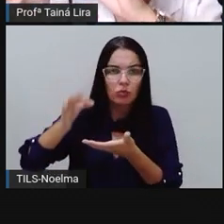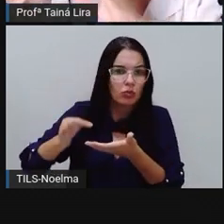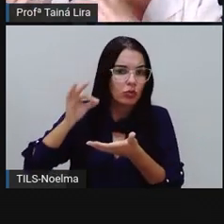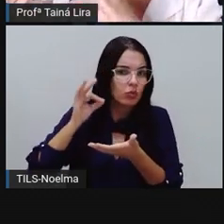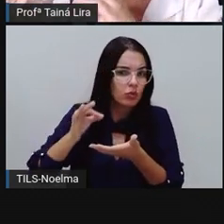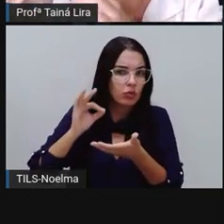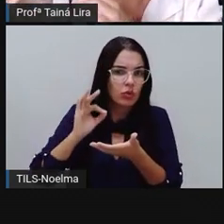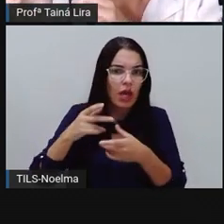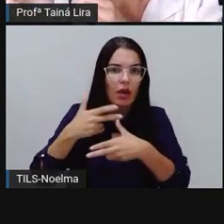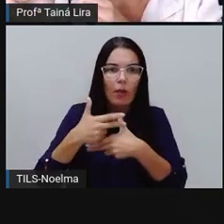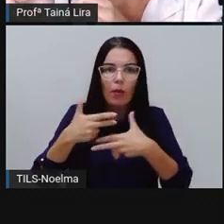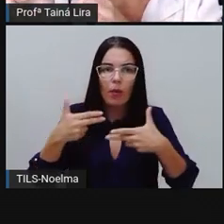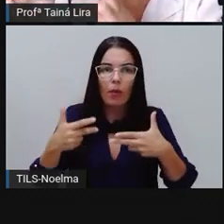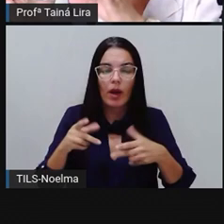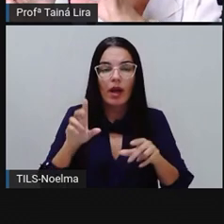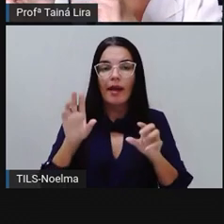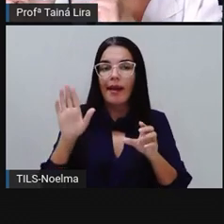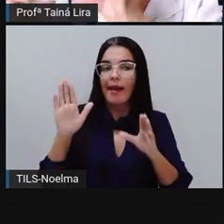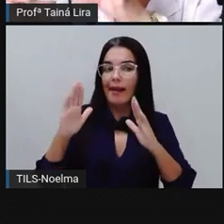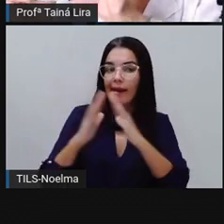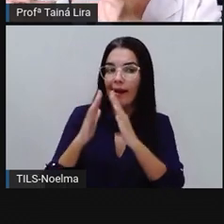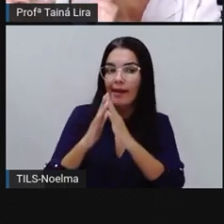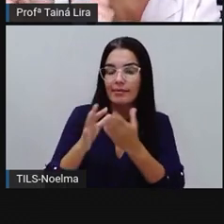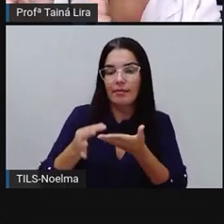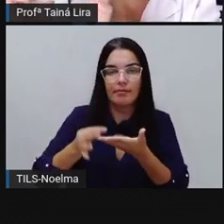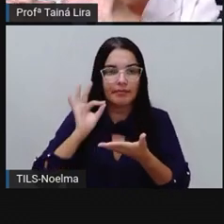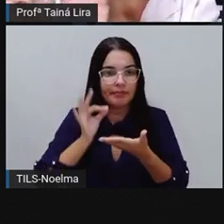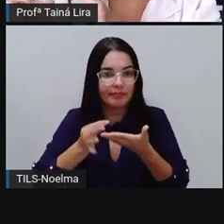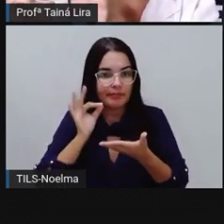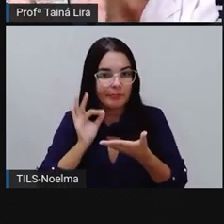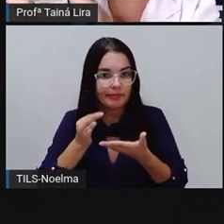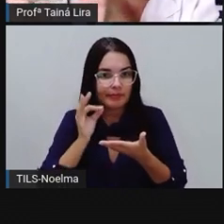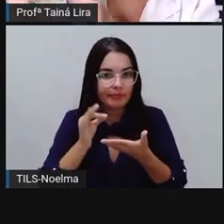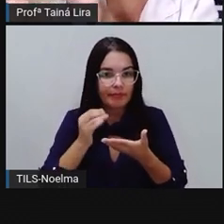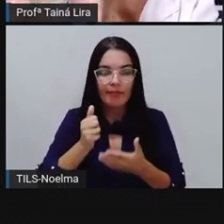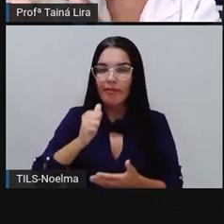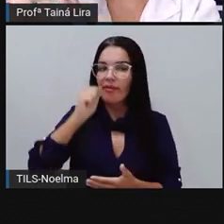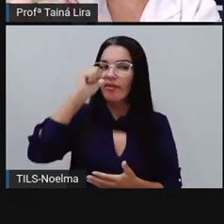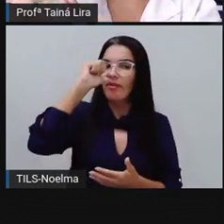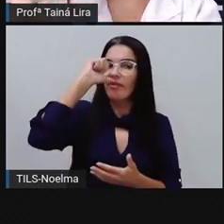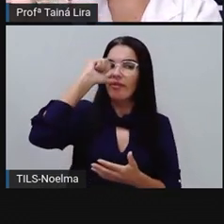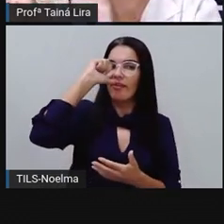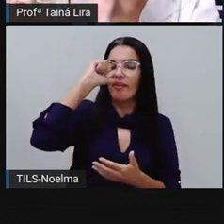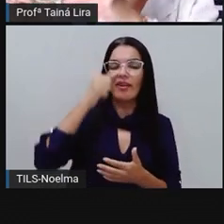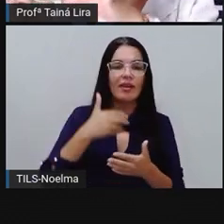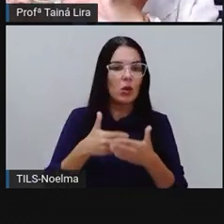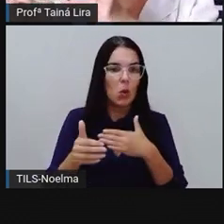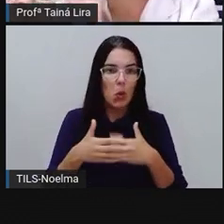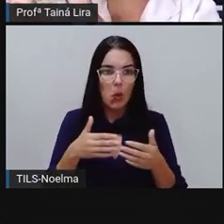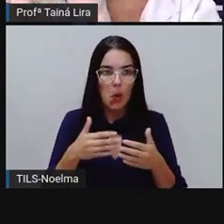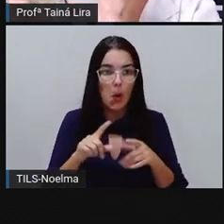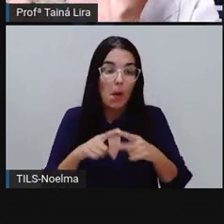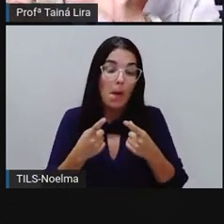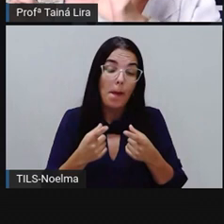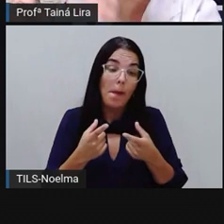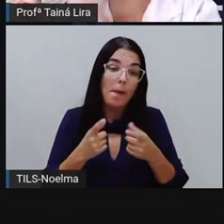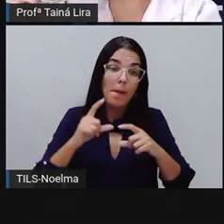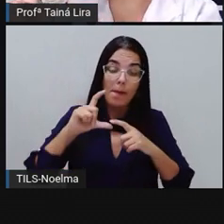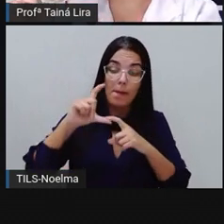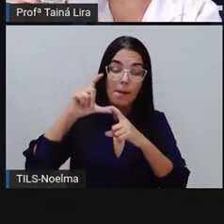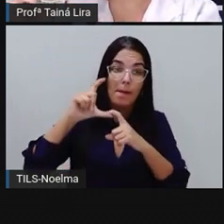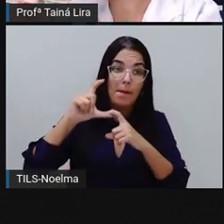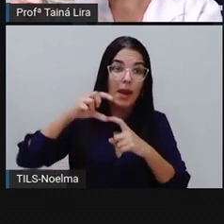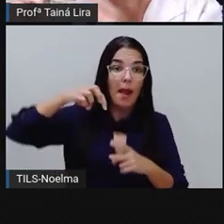utensílio, né, que a gente usa principalmente pra beber, pra tomar líquidos, então a medida dela vai ser em